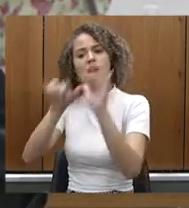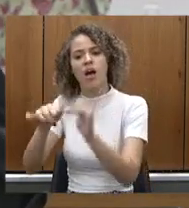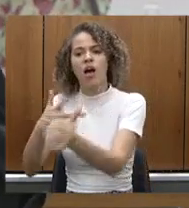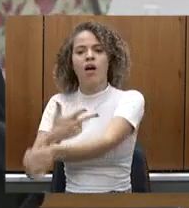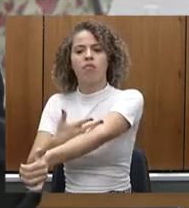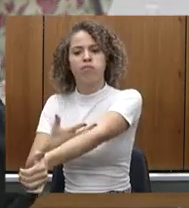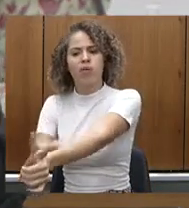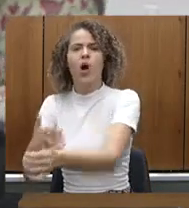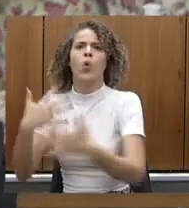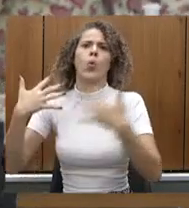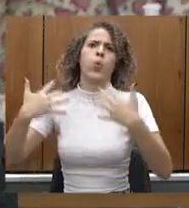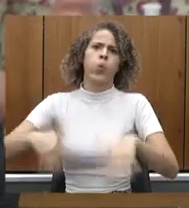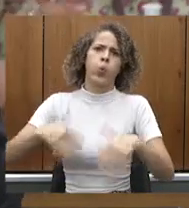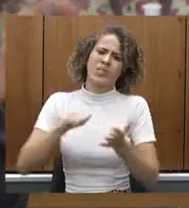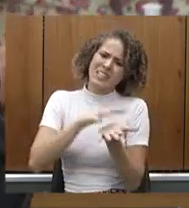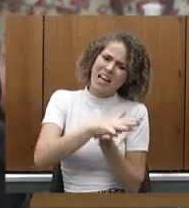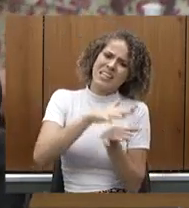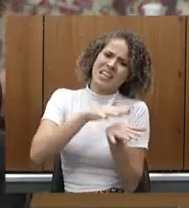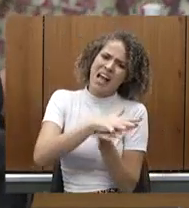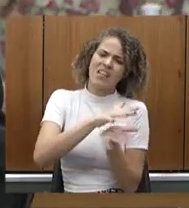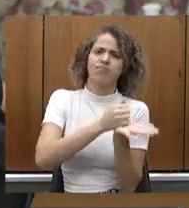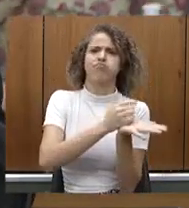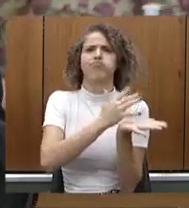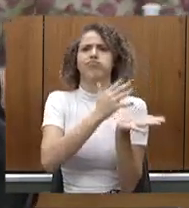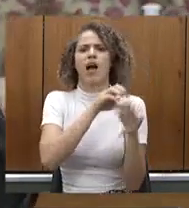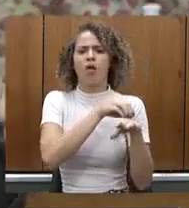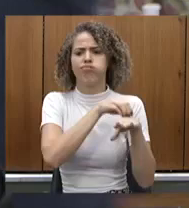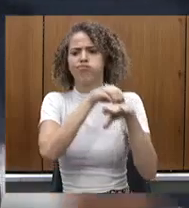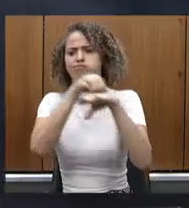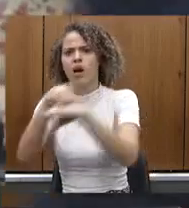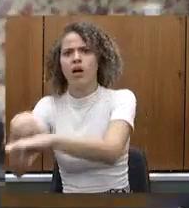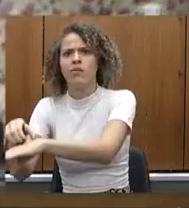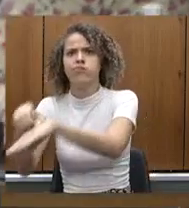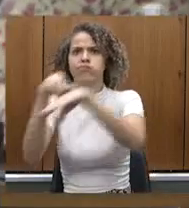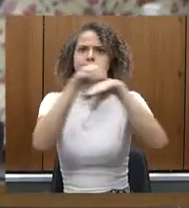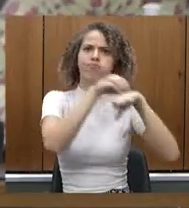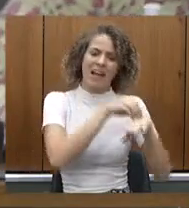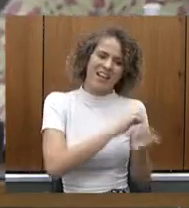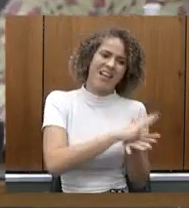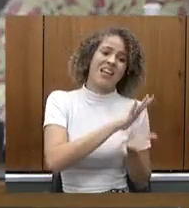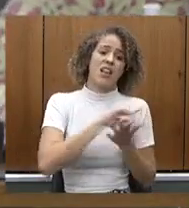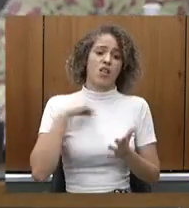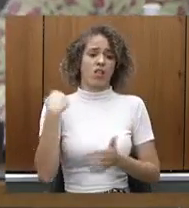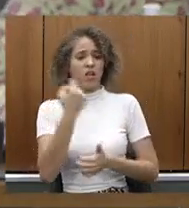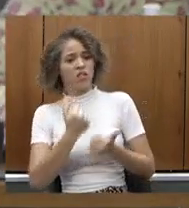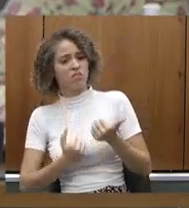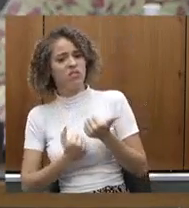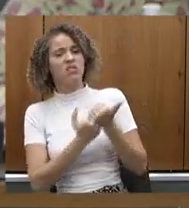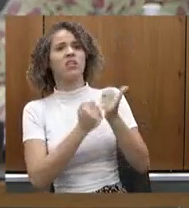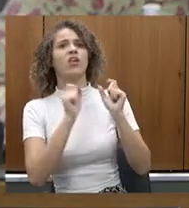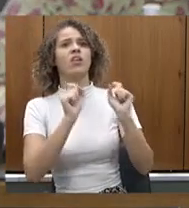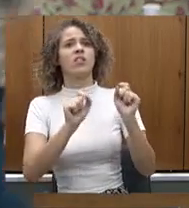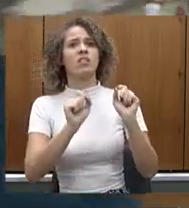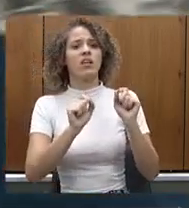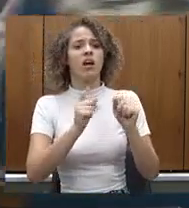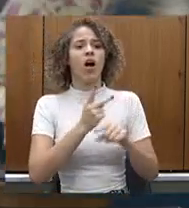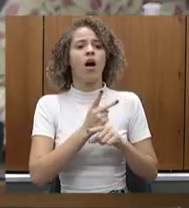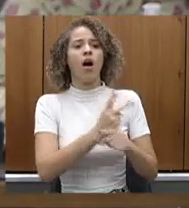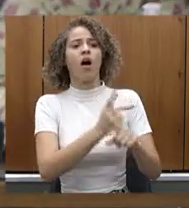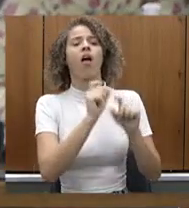custo muito alto e a gente precisa tanto de doadores e temos diversas pessoas que buscam realmente